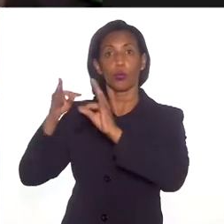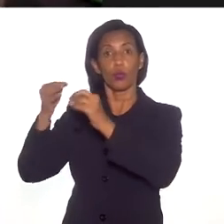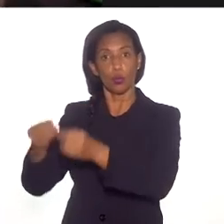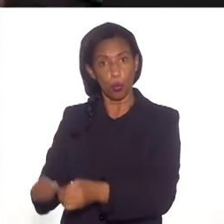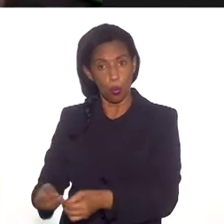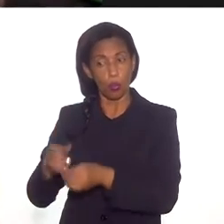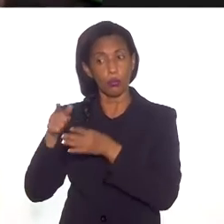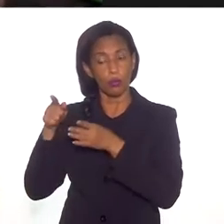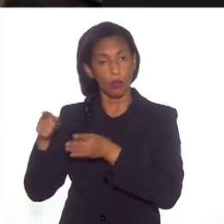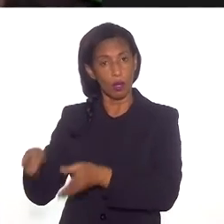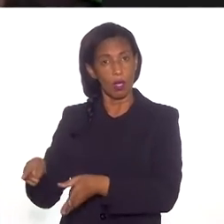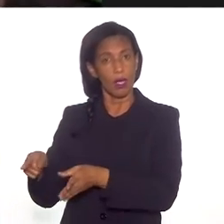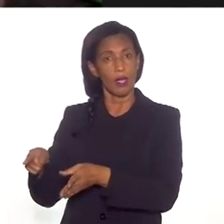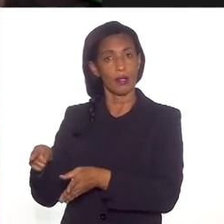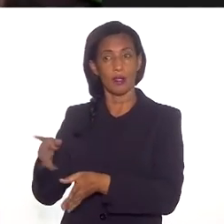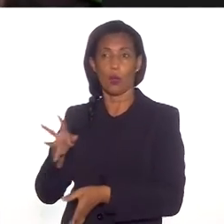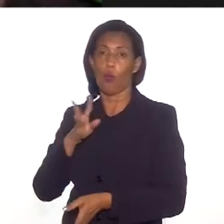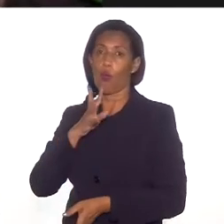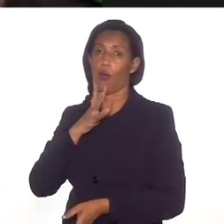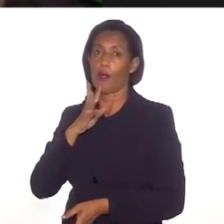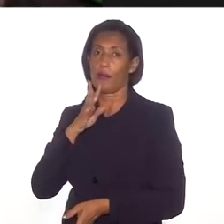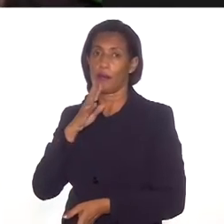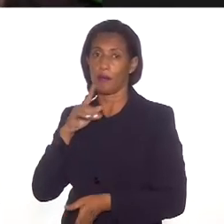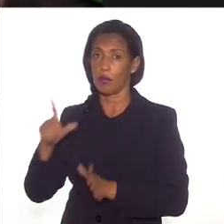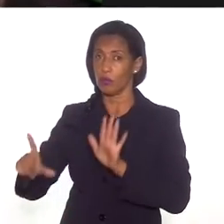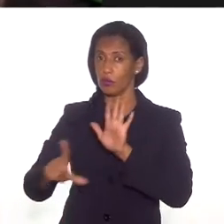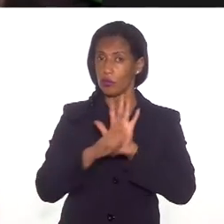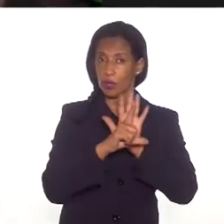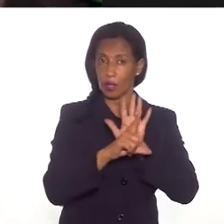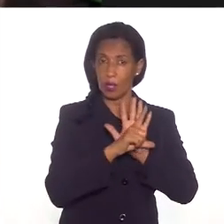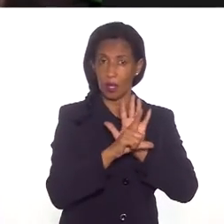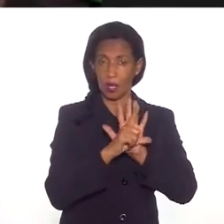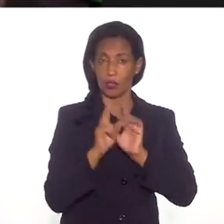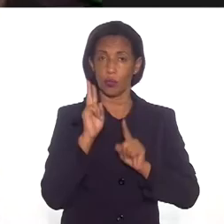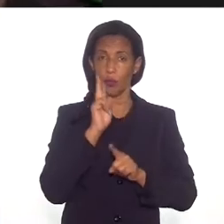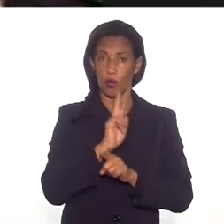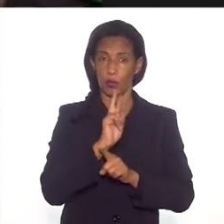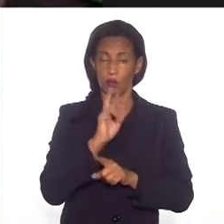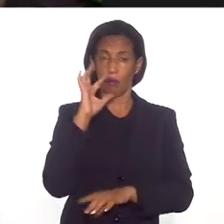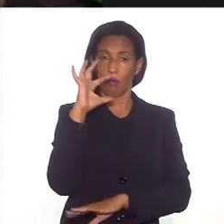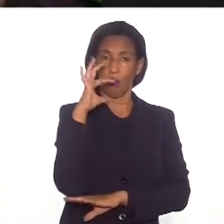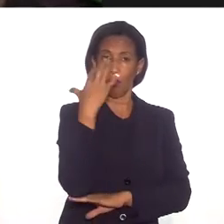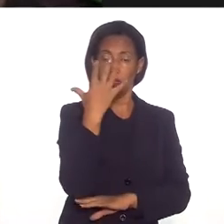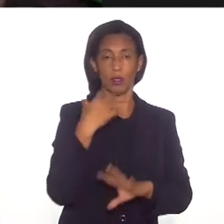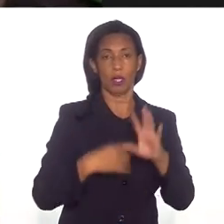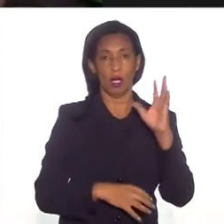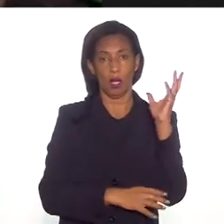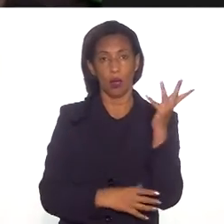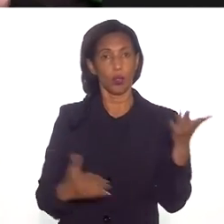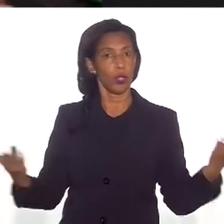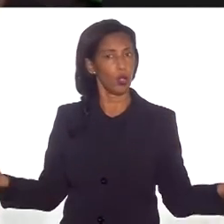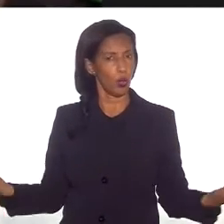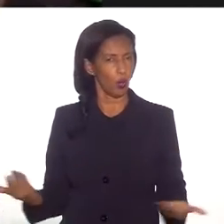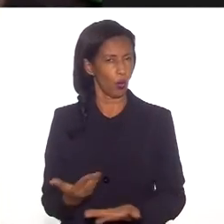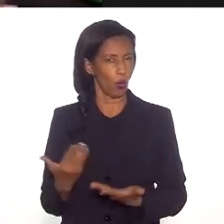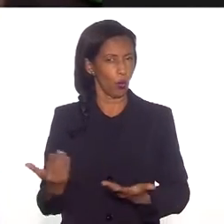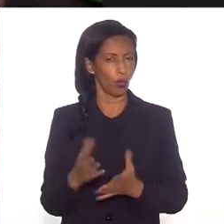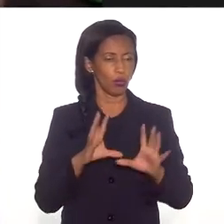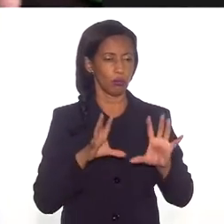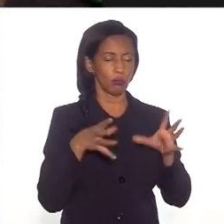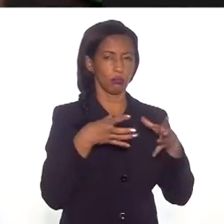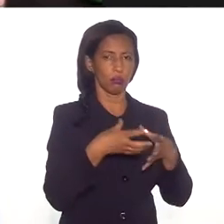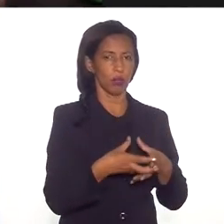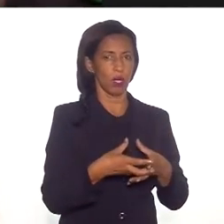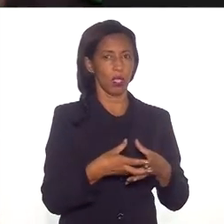toda essa interlocução para a criação de leis de proteção ambiental, leis que são hoje questionadas